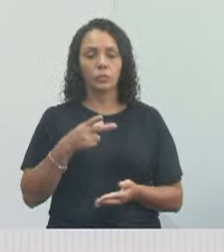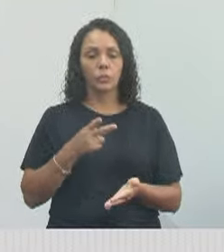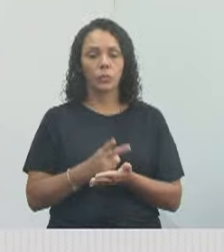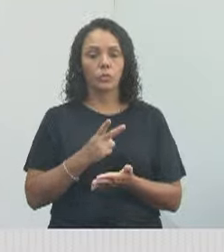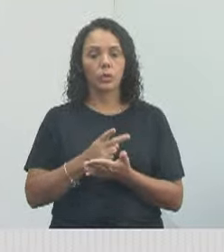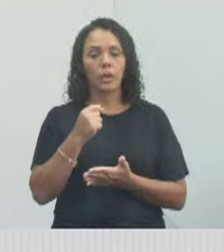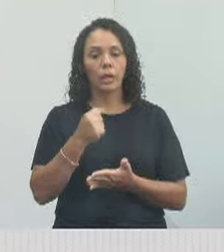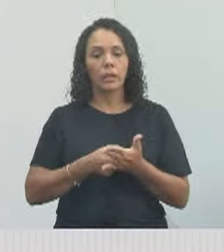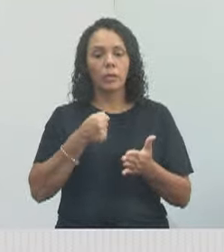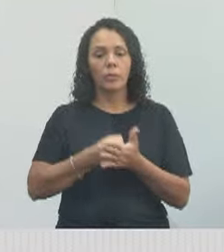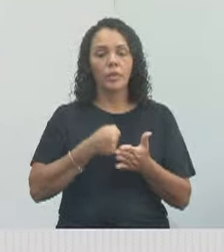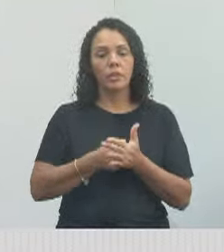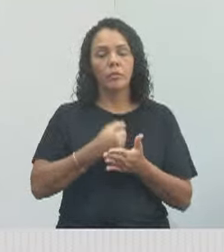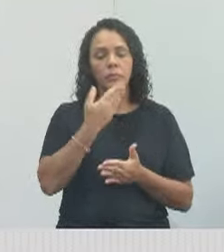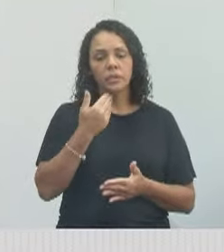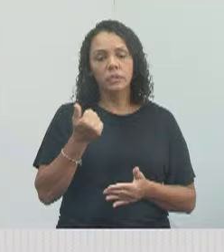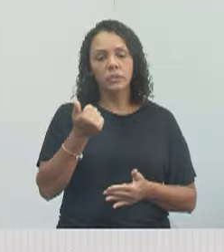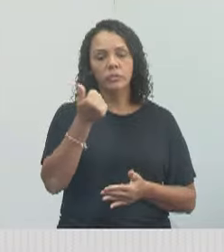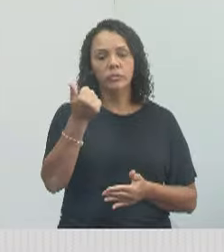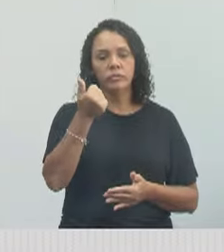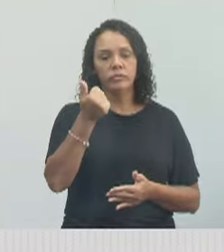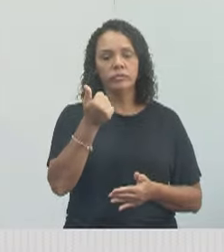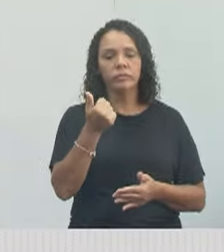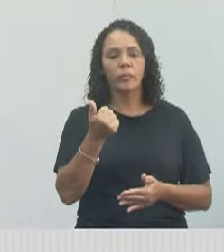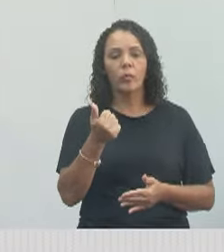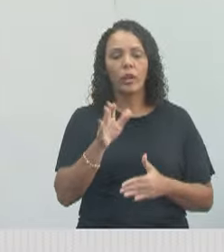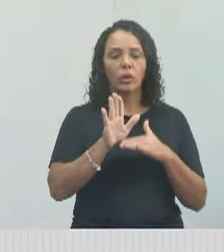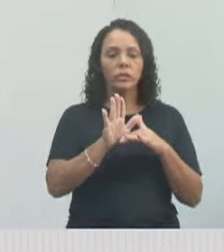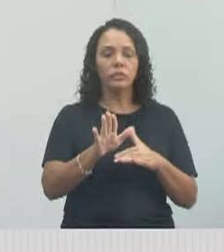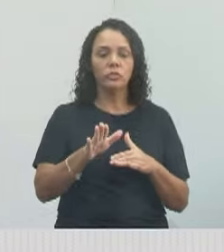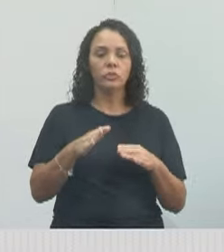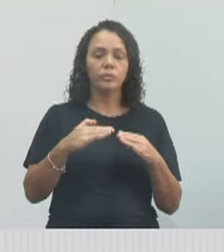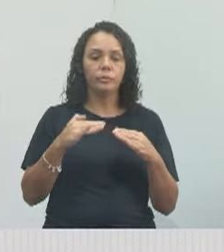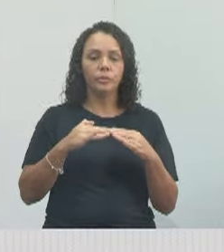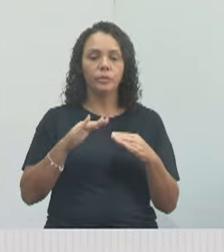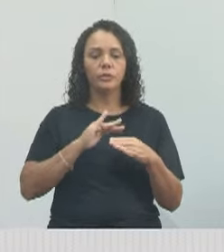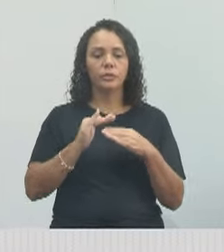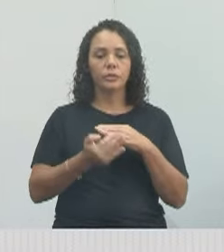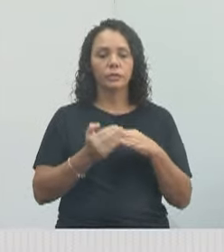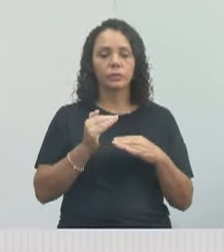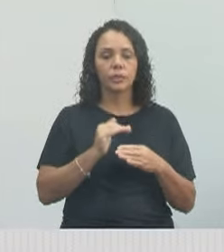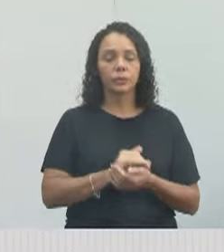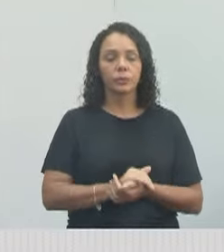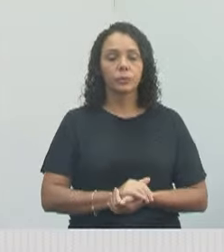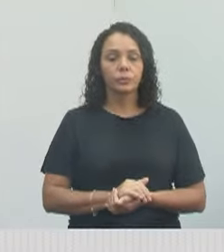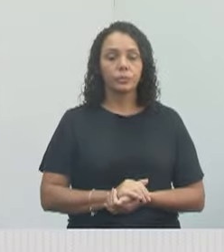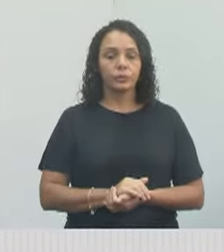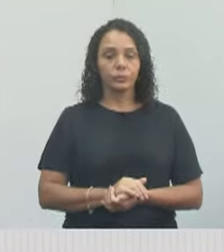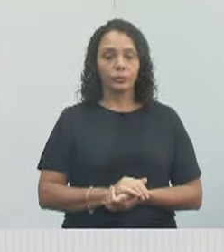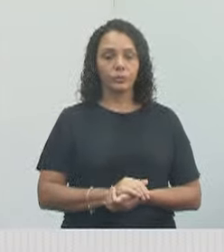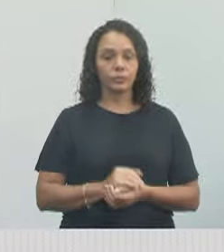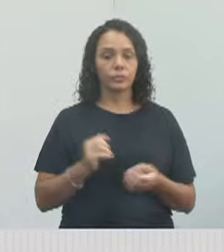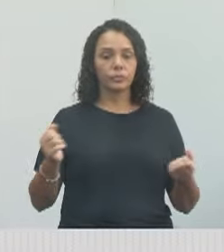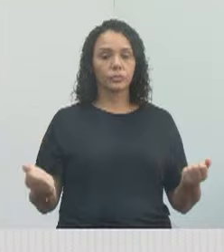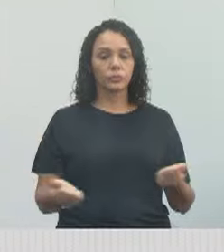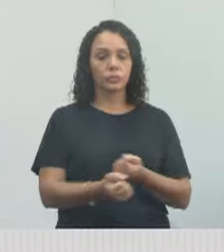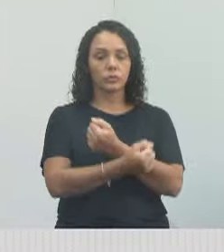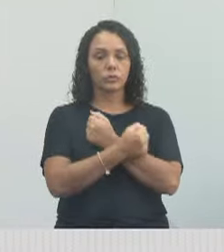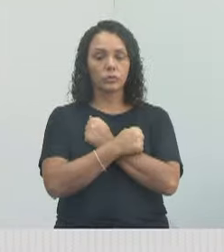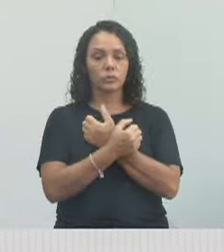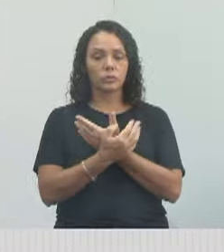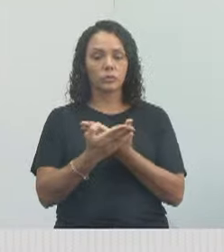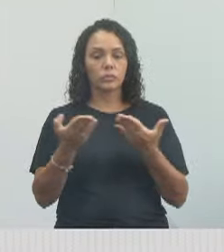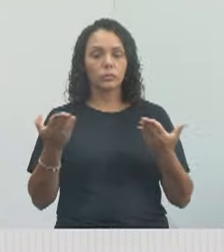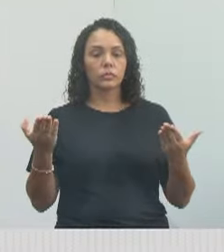para dar a melhor condição ao morador do Rio Cumprido, ok? Um grande abraço a todos